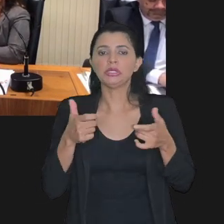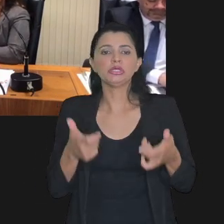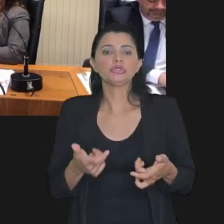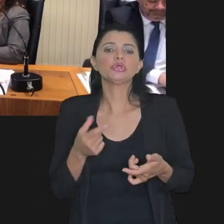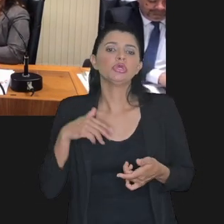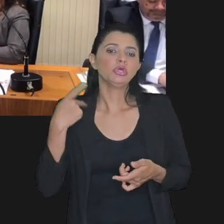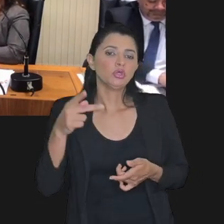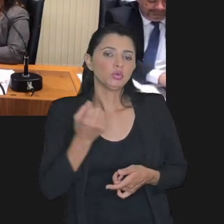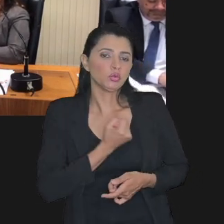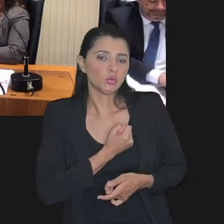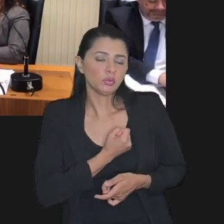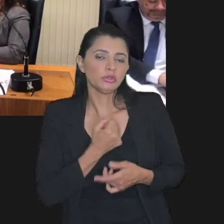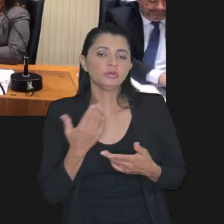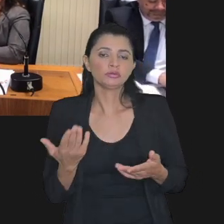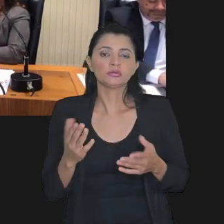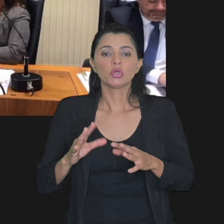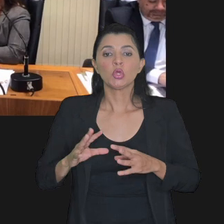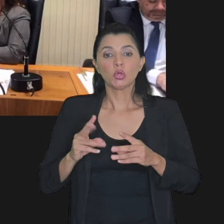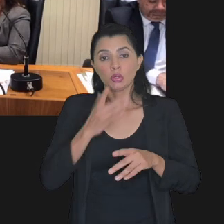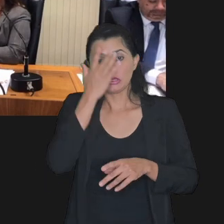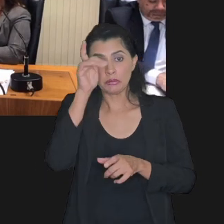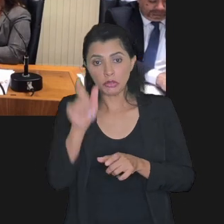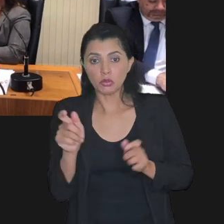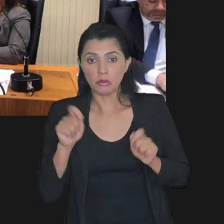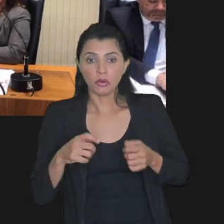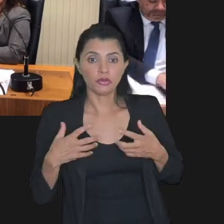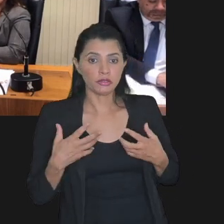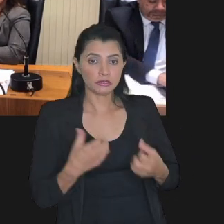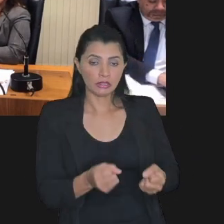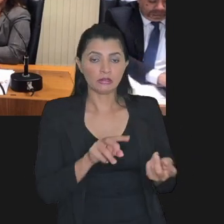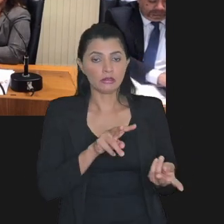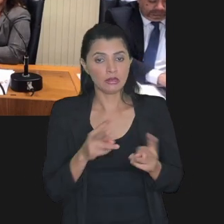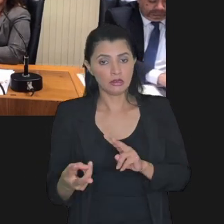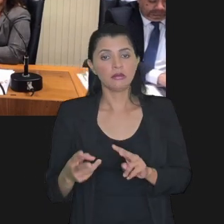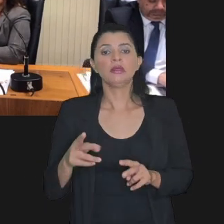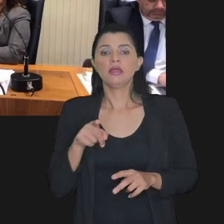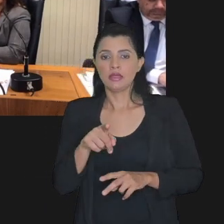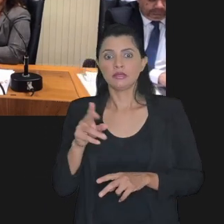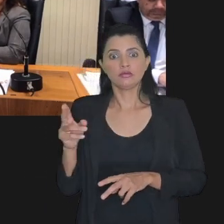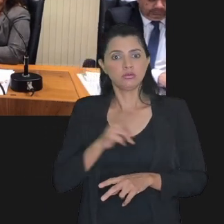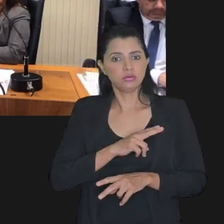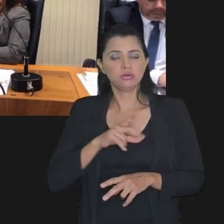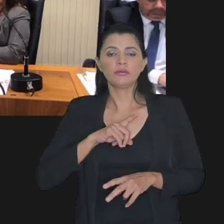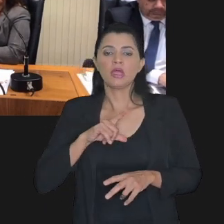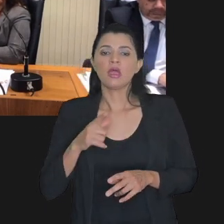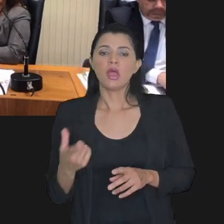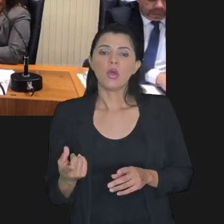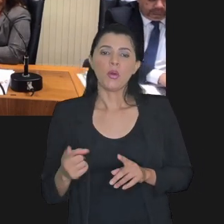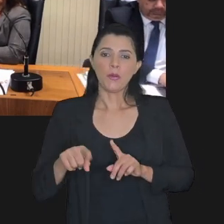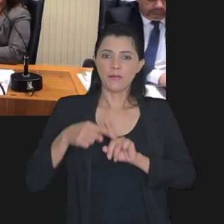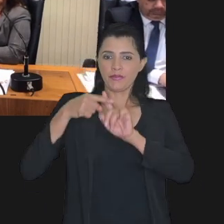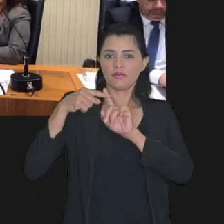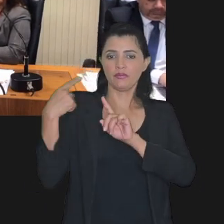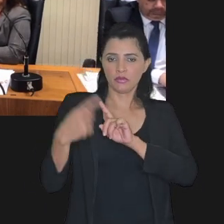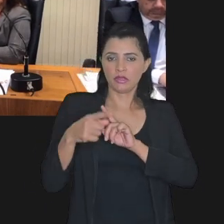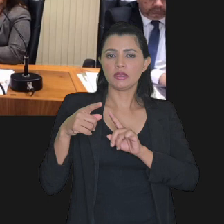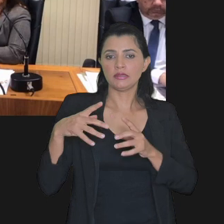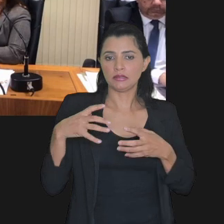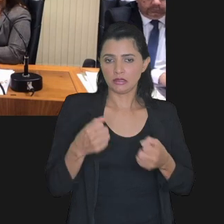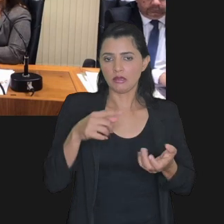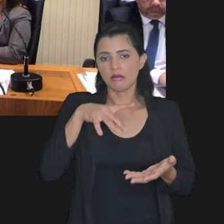número. Todos os devedores podem aderir à transação extraordinária. O benefício da transação